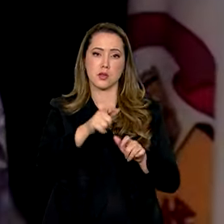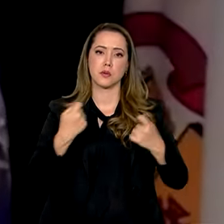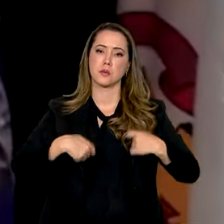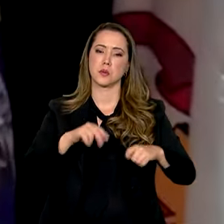mais precisam.